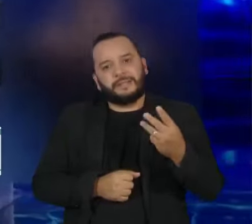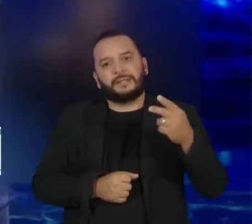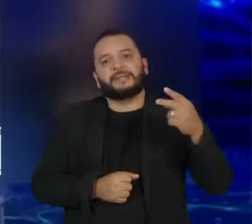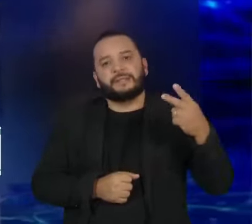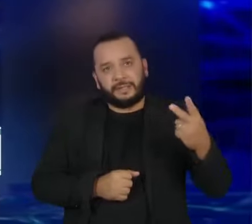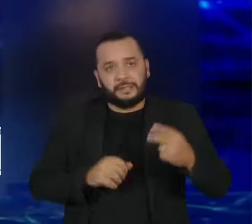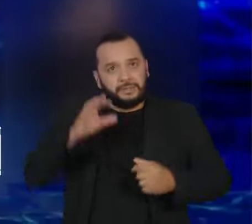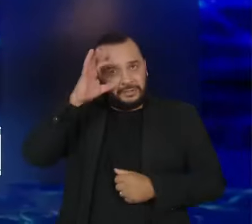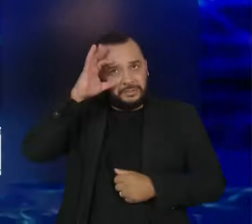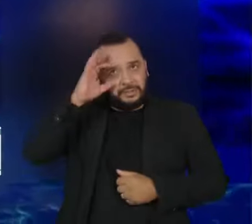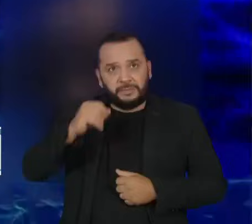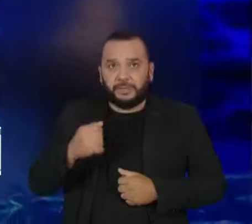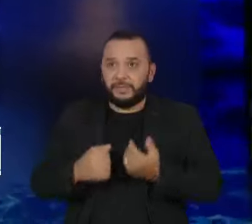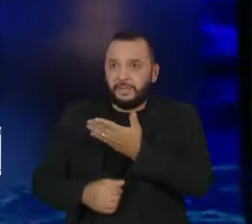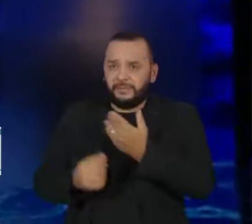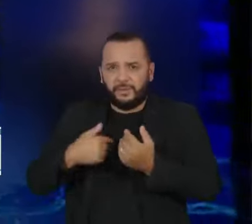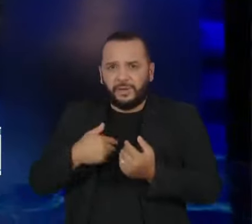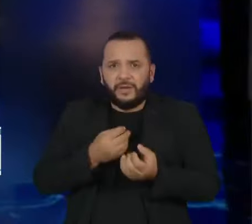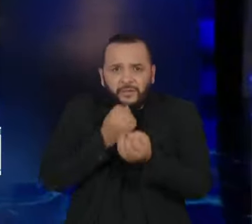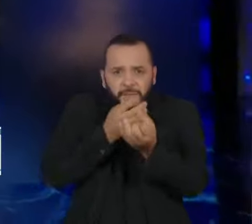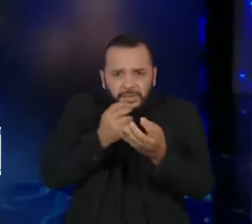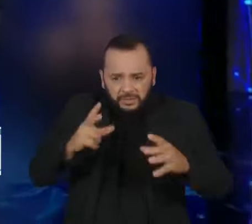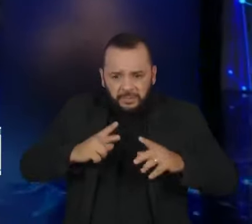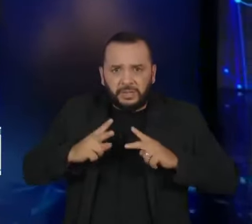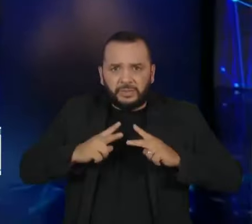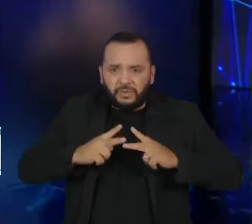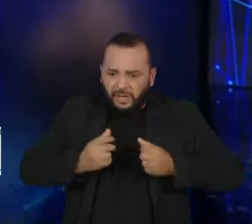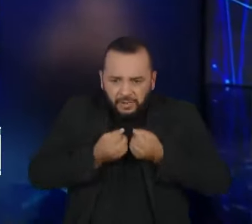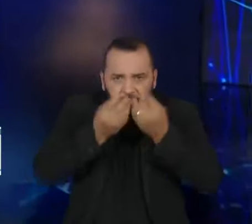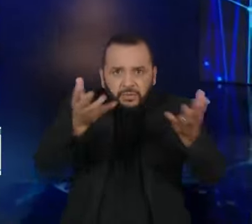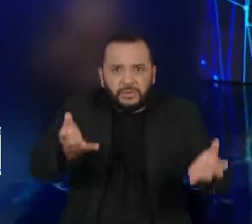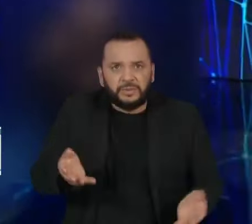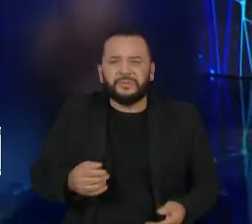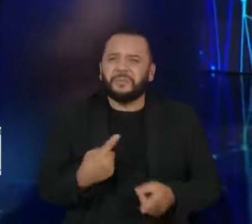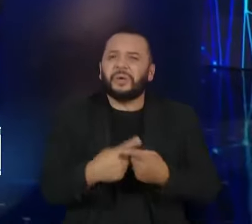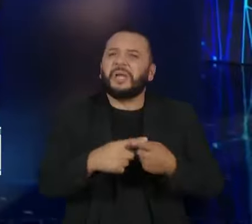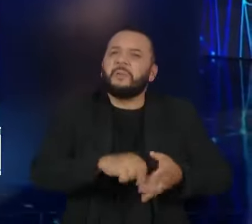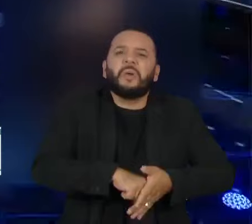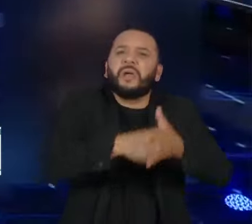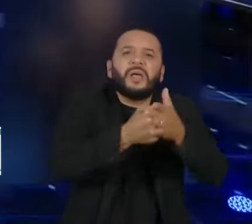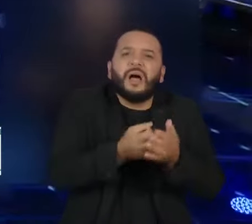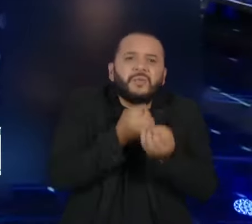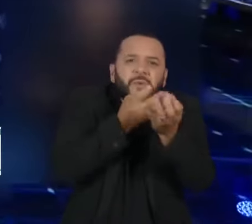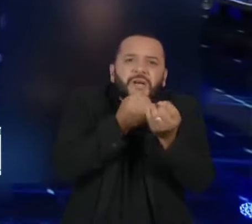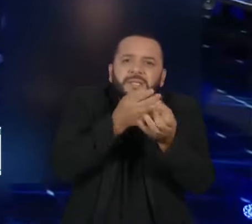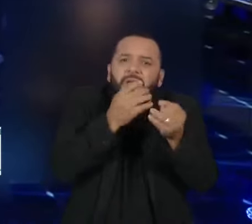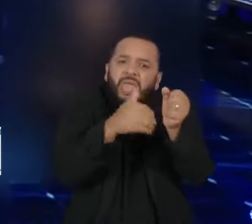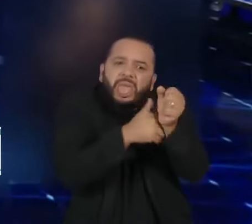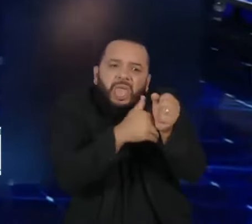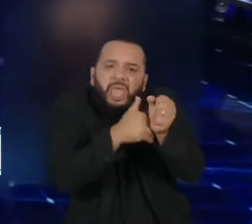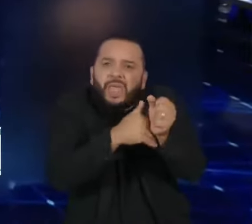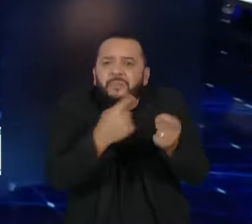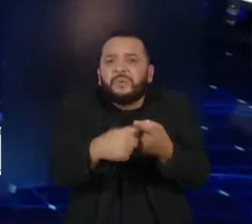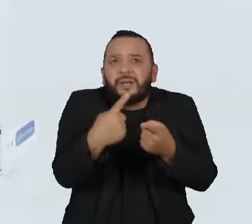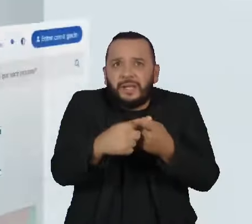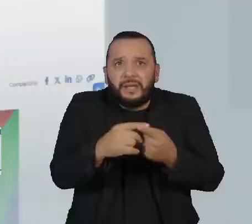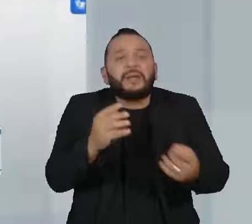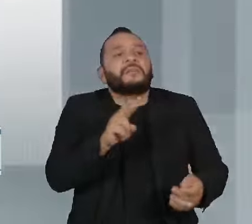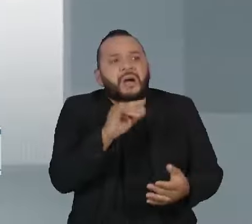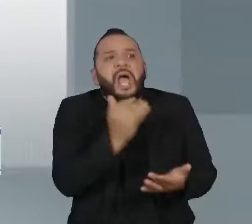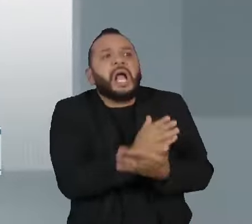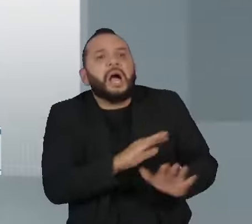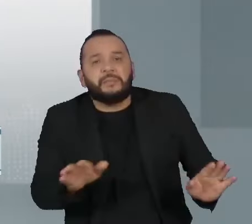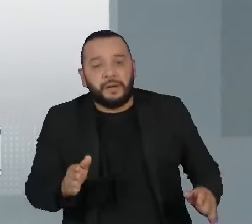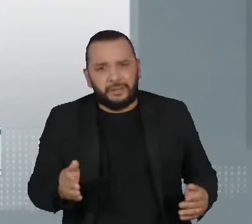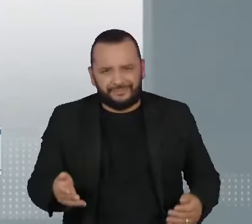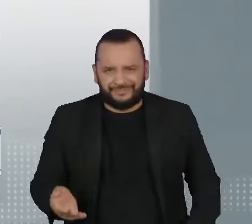sigilo foi promessa de campanha do presidente Lula. Tudo é motivo de sigilo. Você sabe que isso tem perna curta porque vai acabar. Em